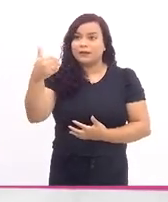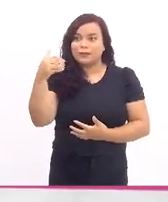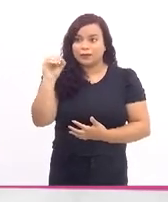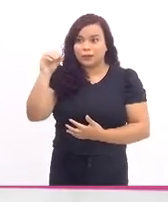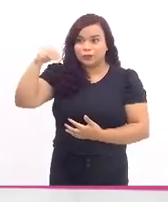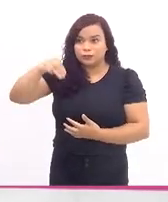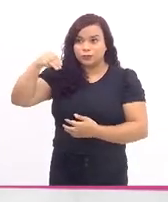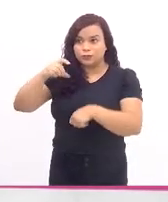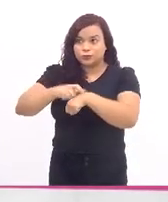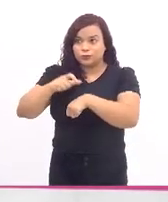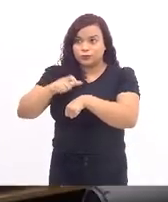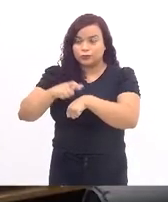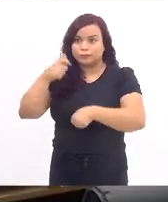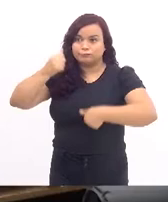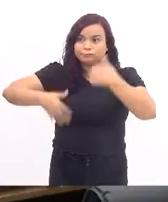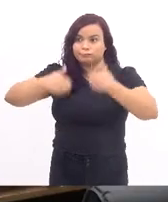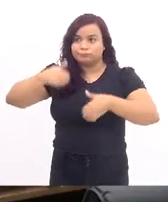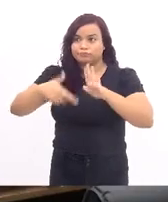regimental.